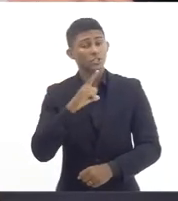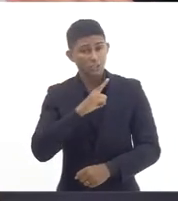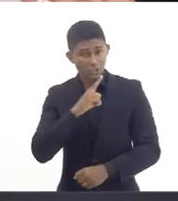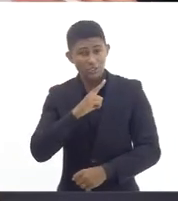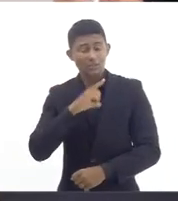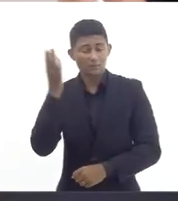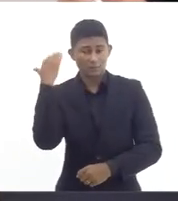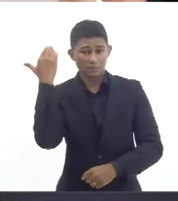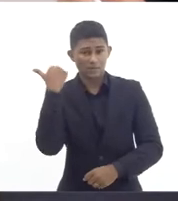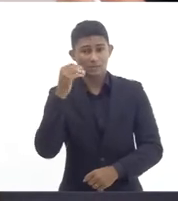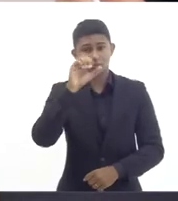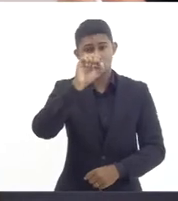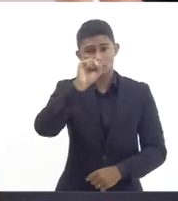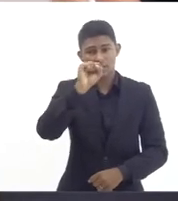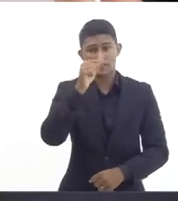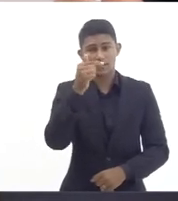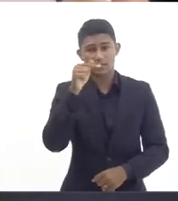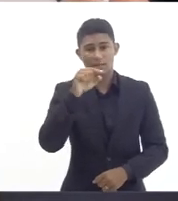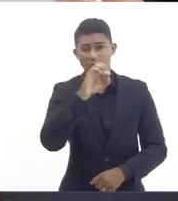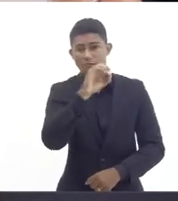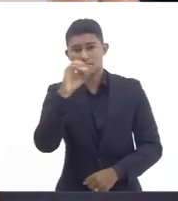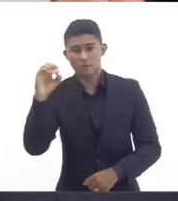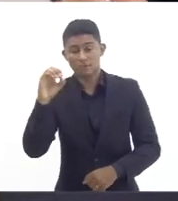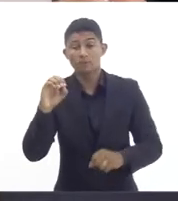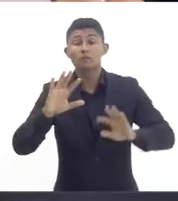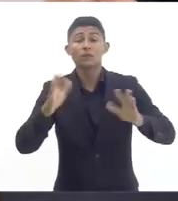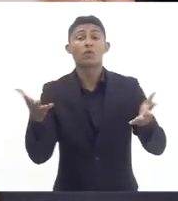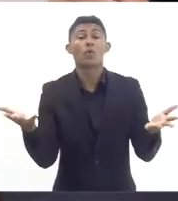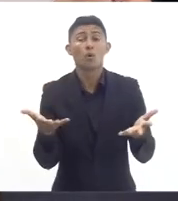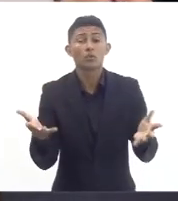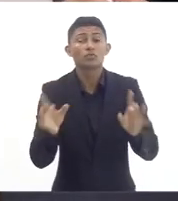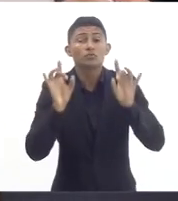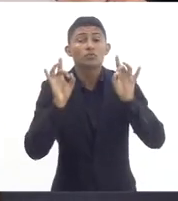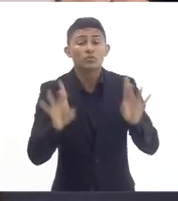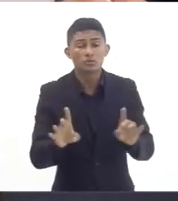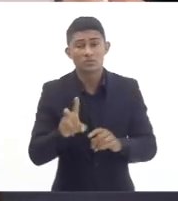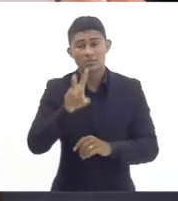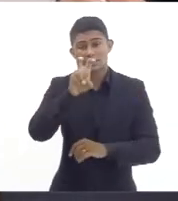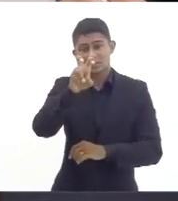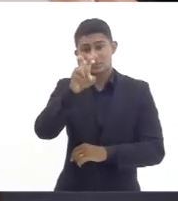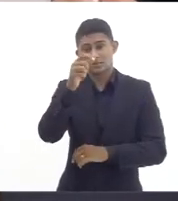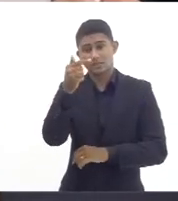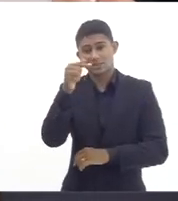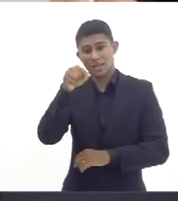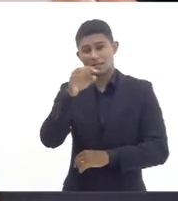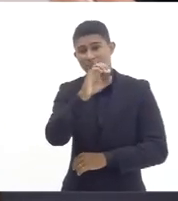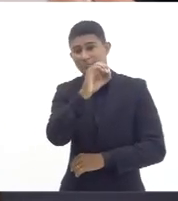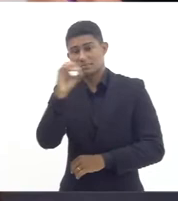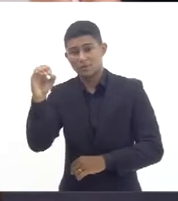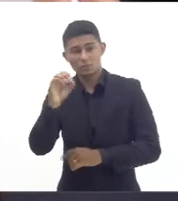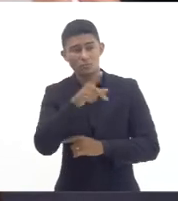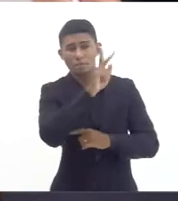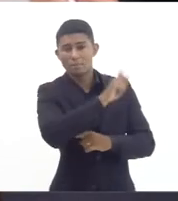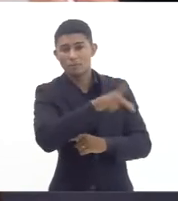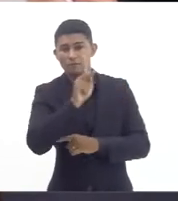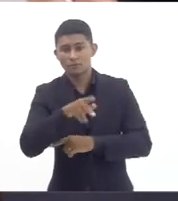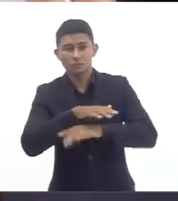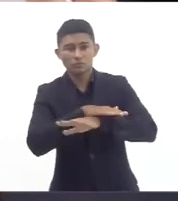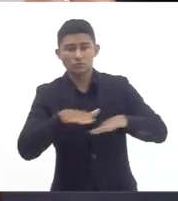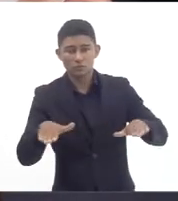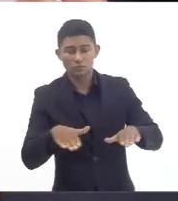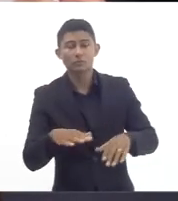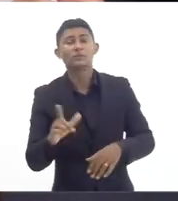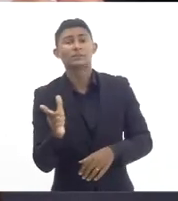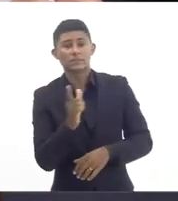hoje nós só temos 57 desses 57 nós temos 15